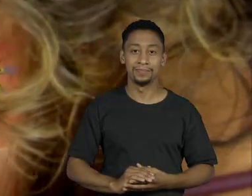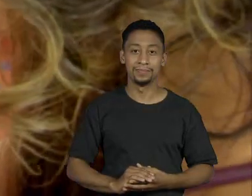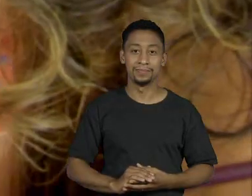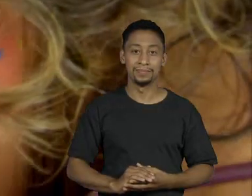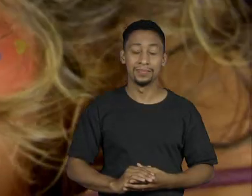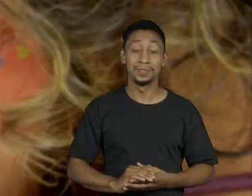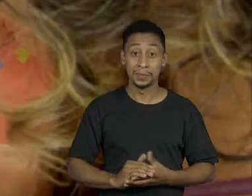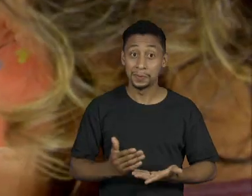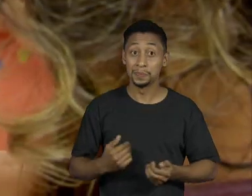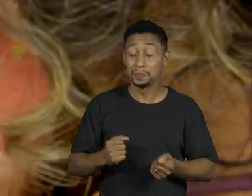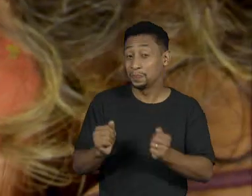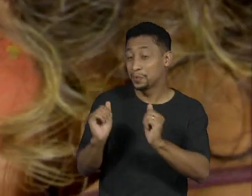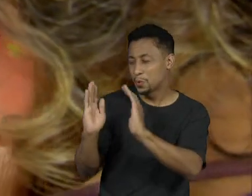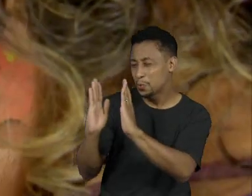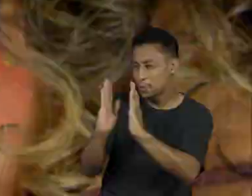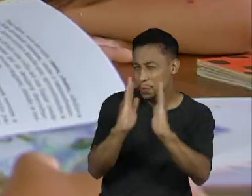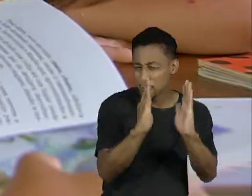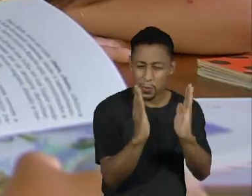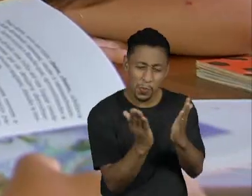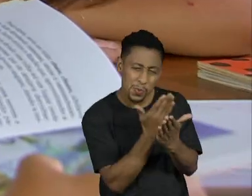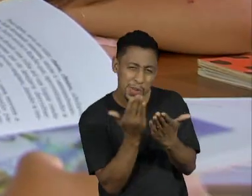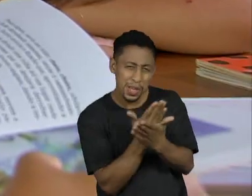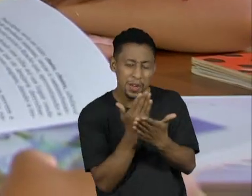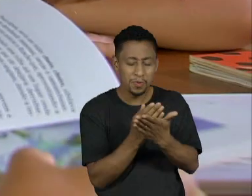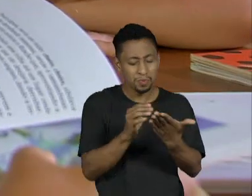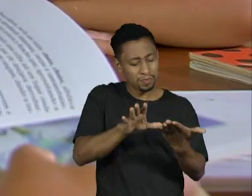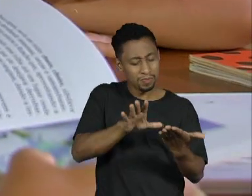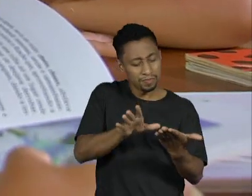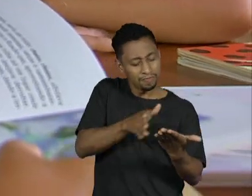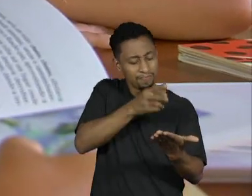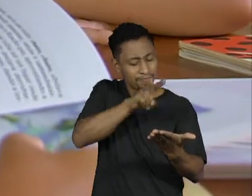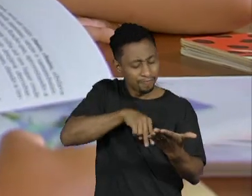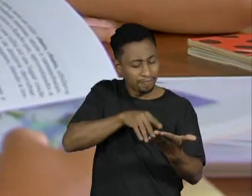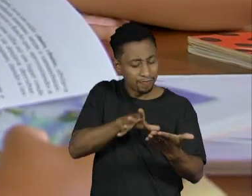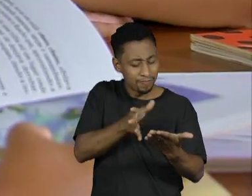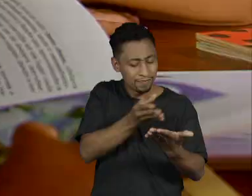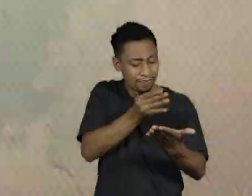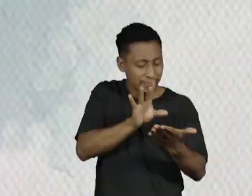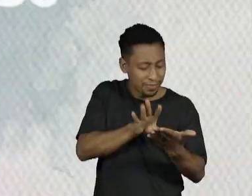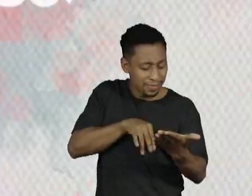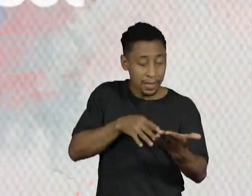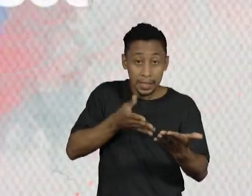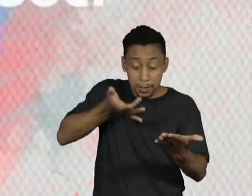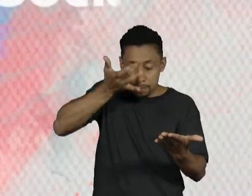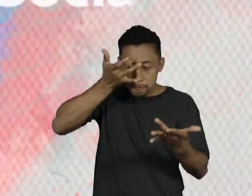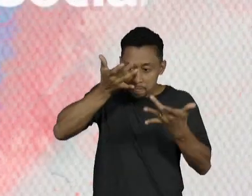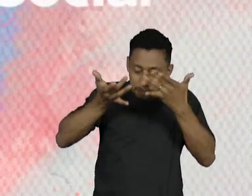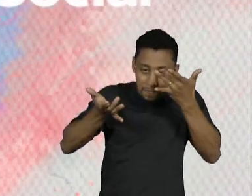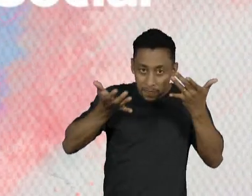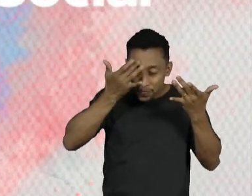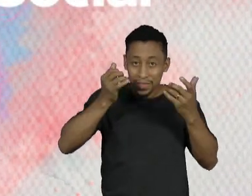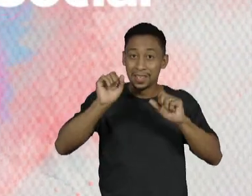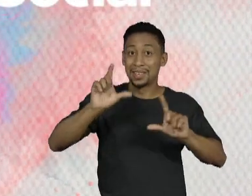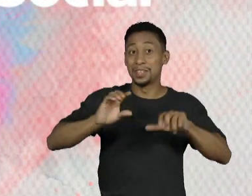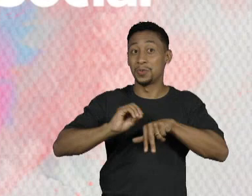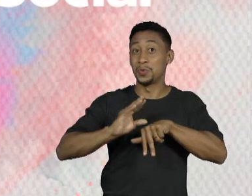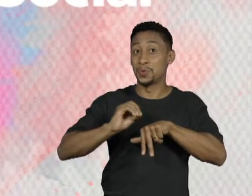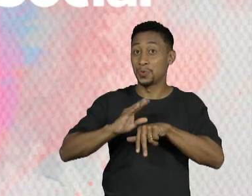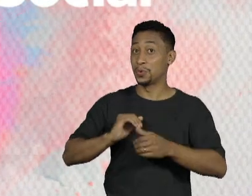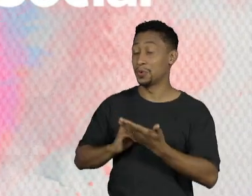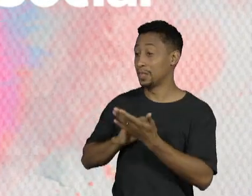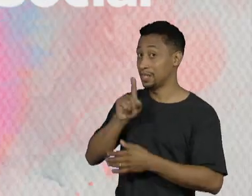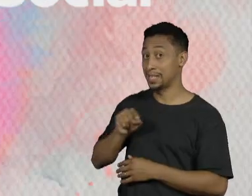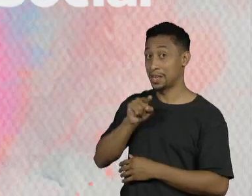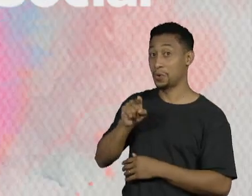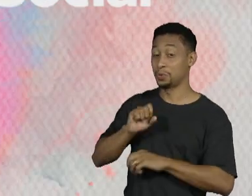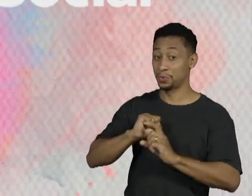Lugar de livros. A cada página marcada, uma memória para a vida. Realização, TV Cultura e Itaú